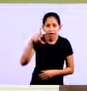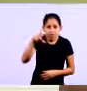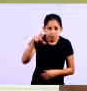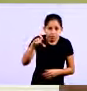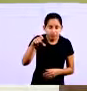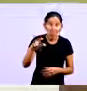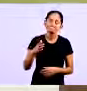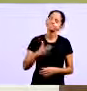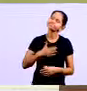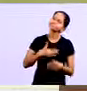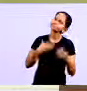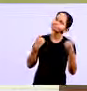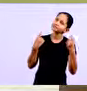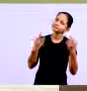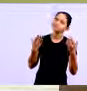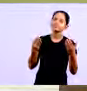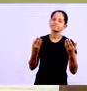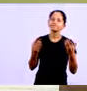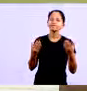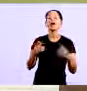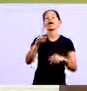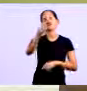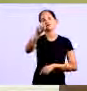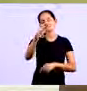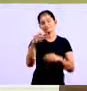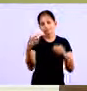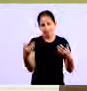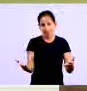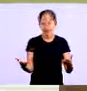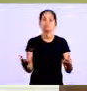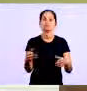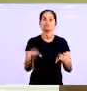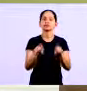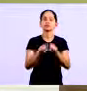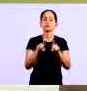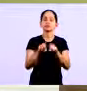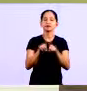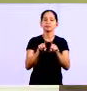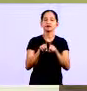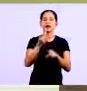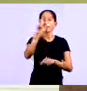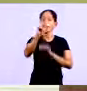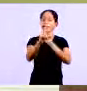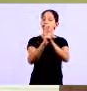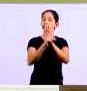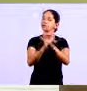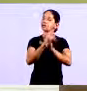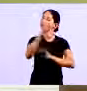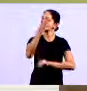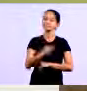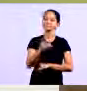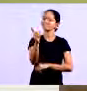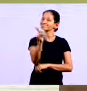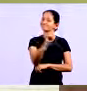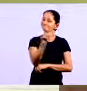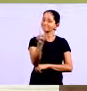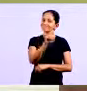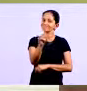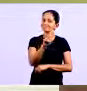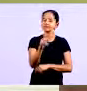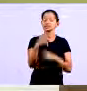Eu fiquei na Cara A gente tem que ressaltar Né professor Que Isso é uma ação Ilegal Isso E nós Como